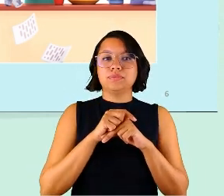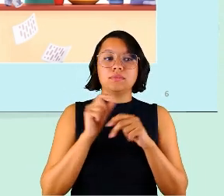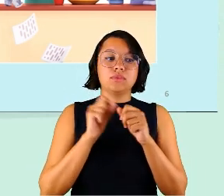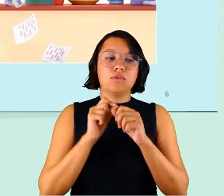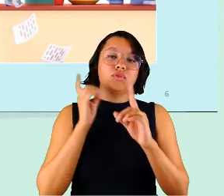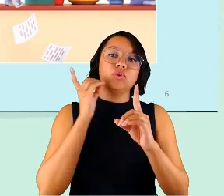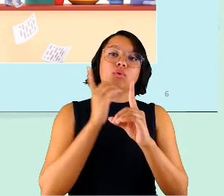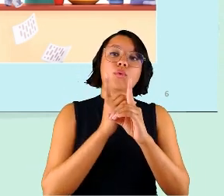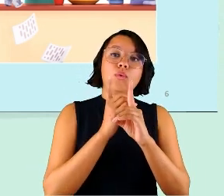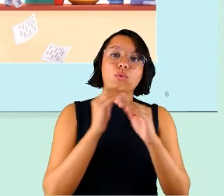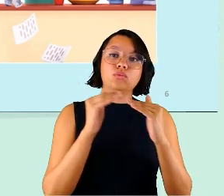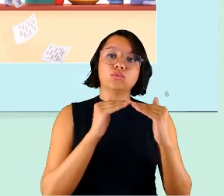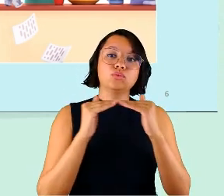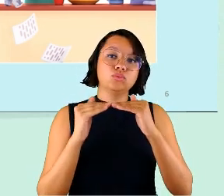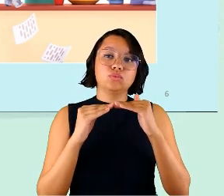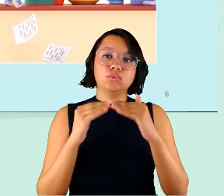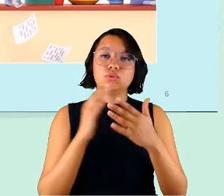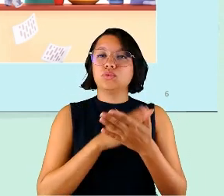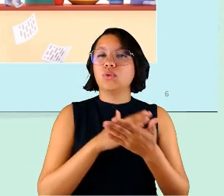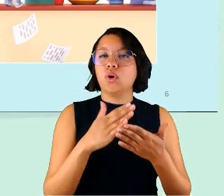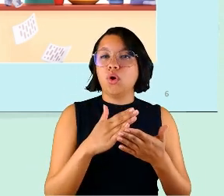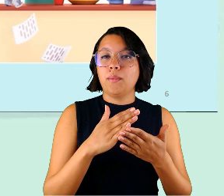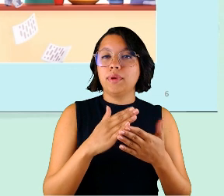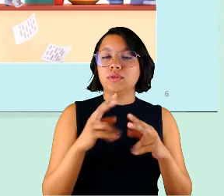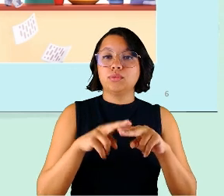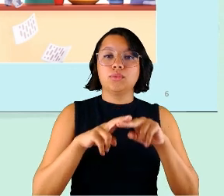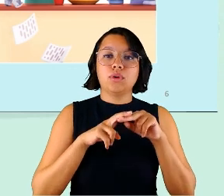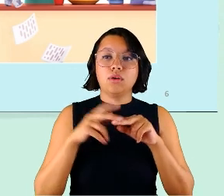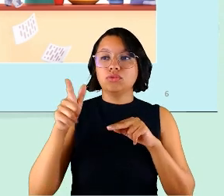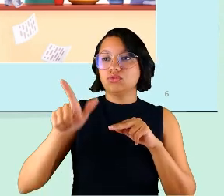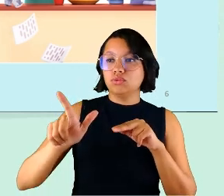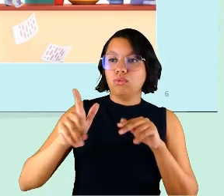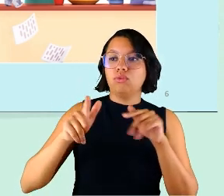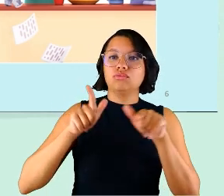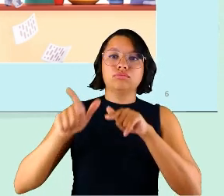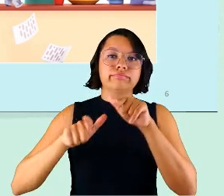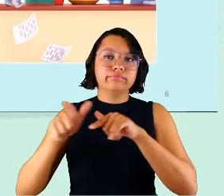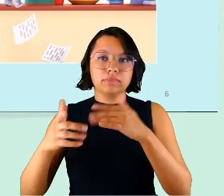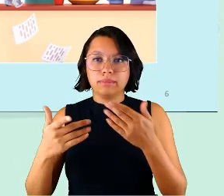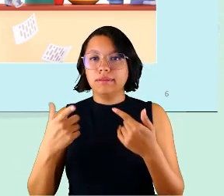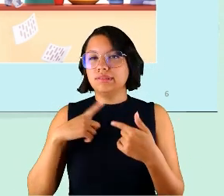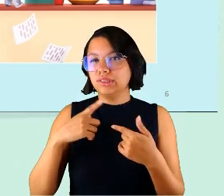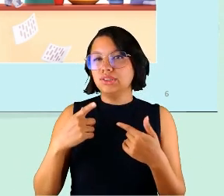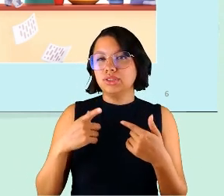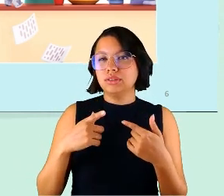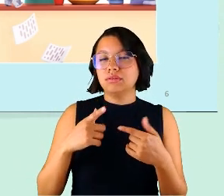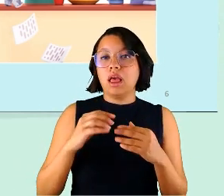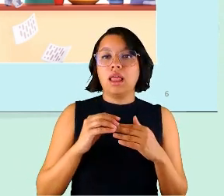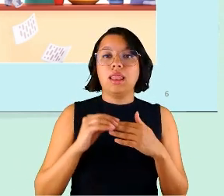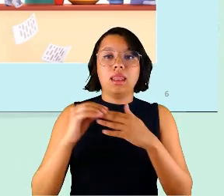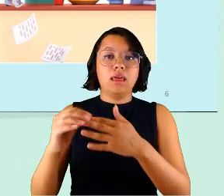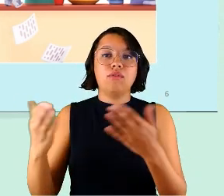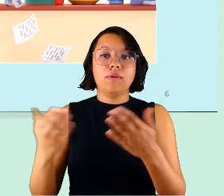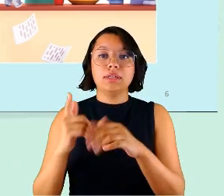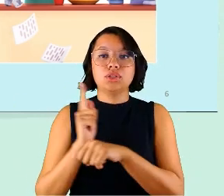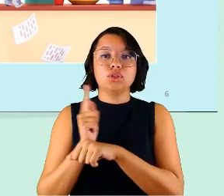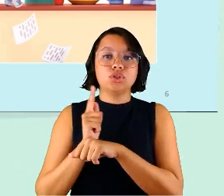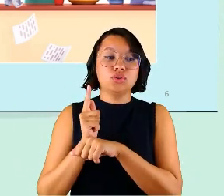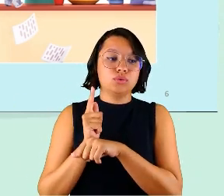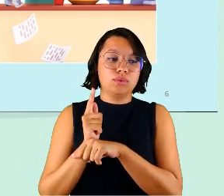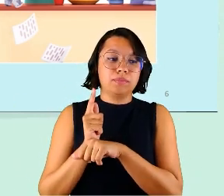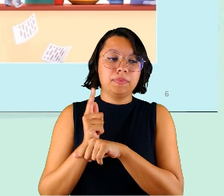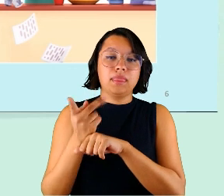fazer encontros síncronos logo no início em função dos outros afazeres, levou a esses gestores a